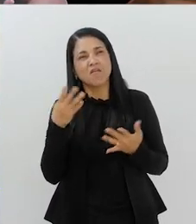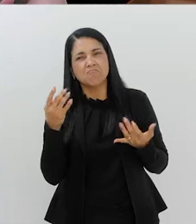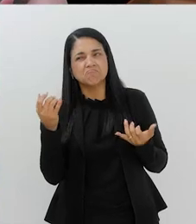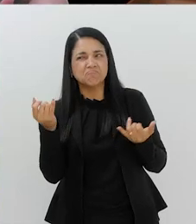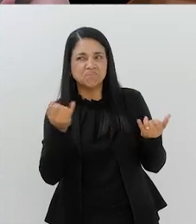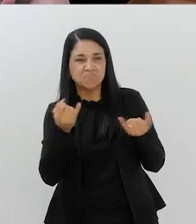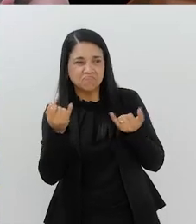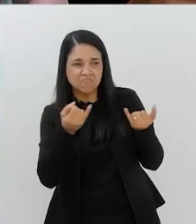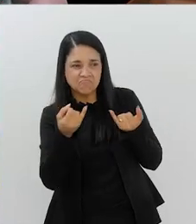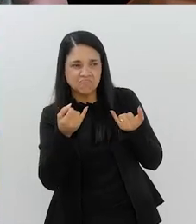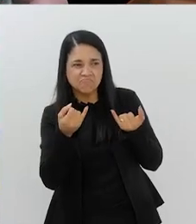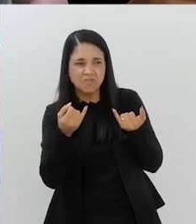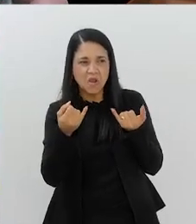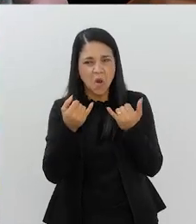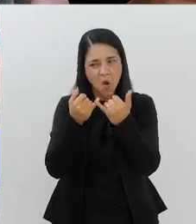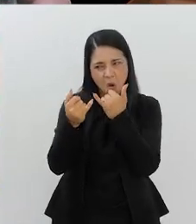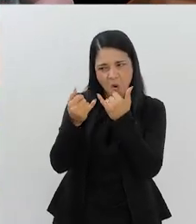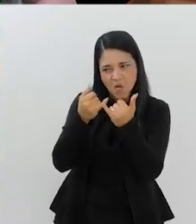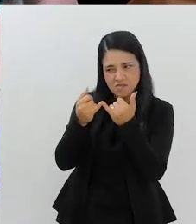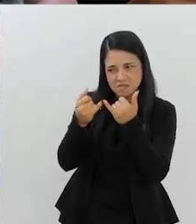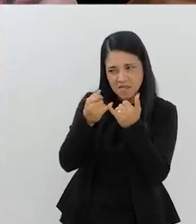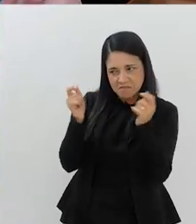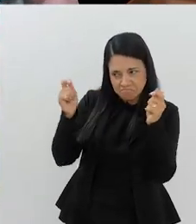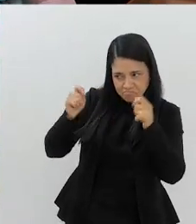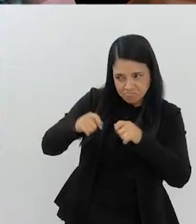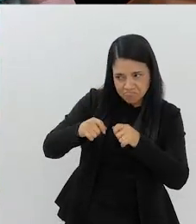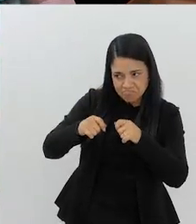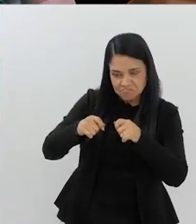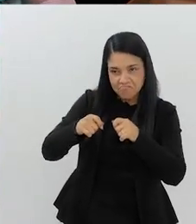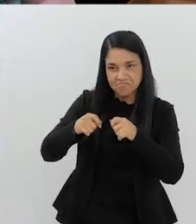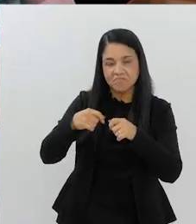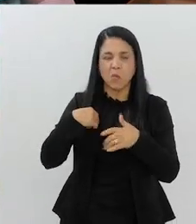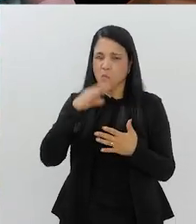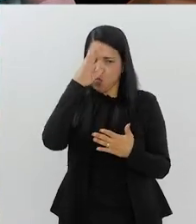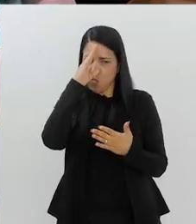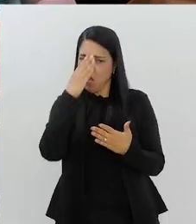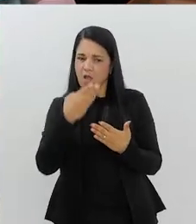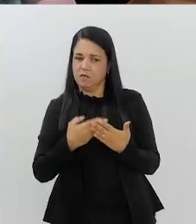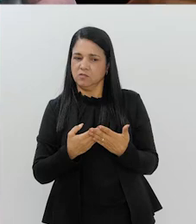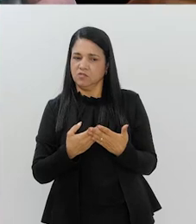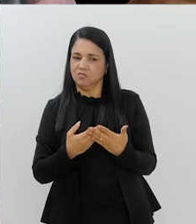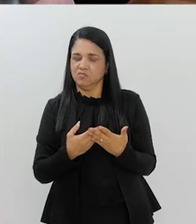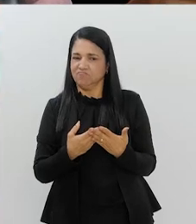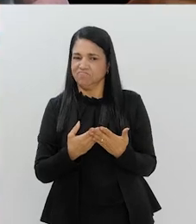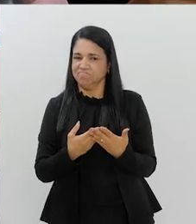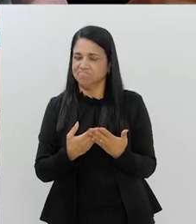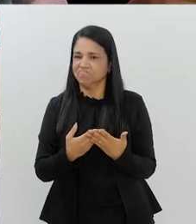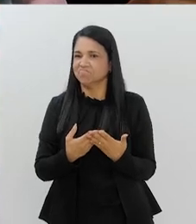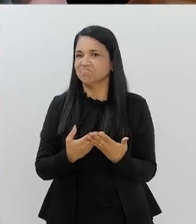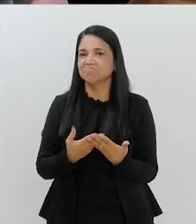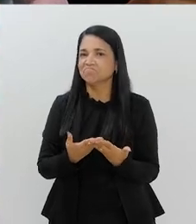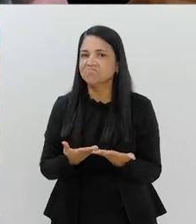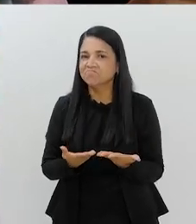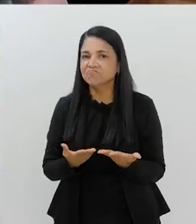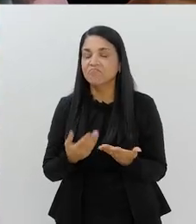dizem aí que coincidências podem haver. Eu não acredito em coincidências.